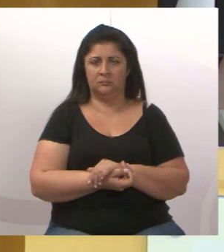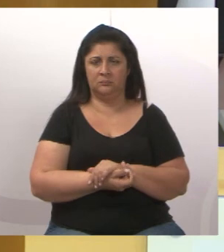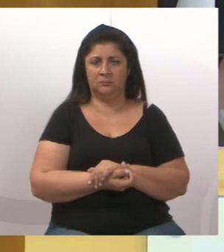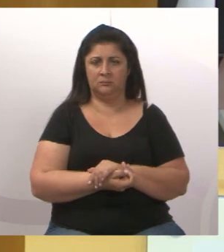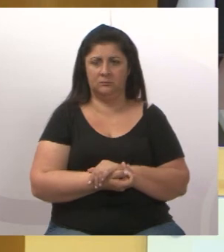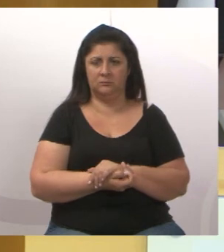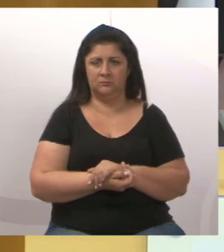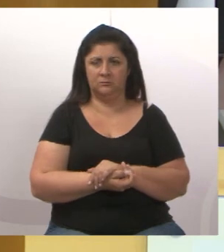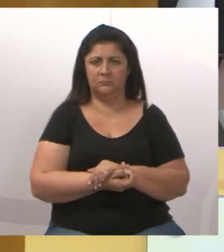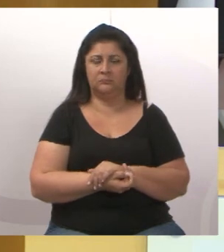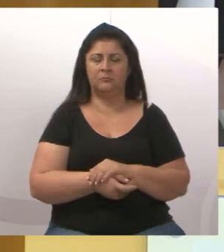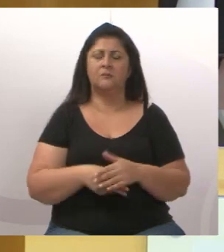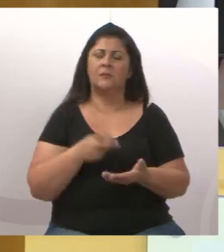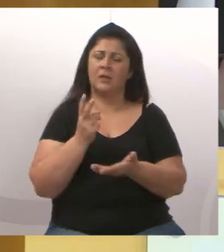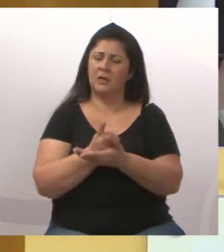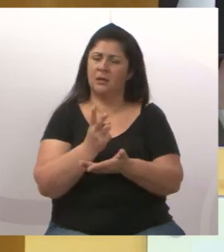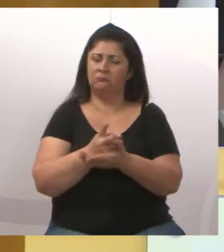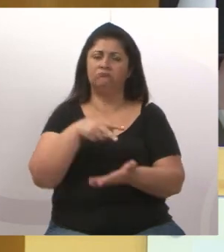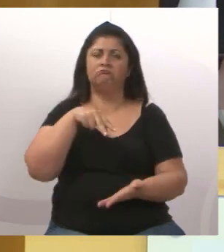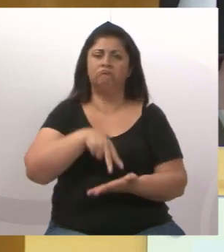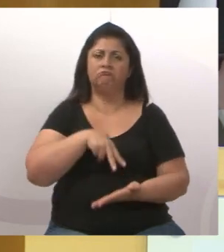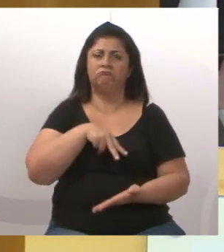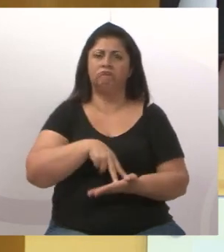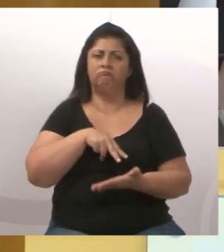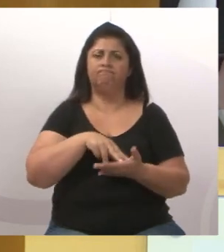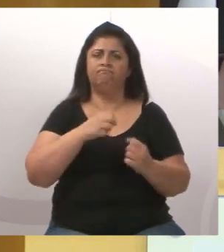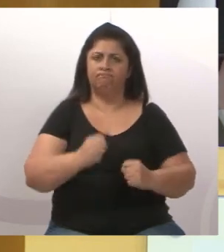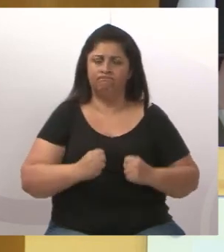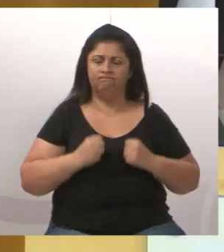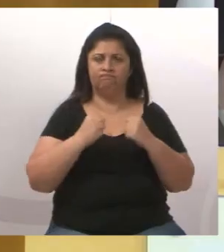Nós vamos continuar em frente, vamos continuar se esforçando, porque nós estamos de olho.